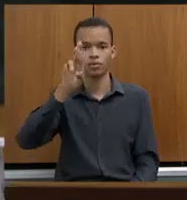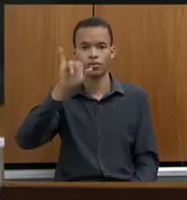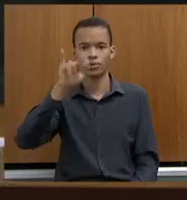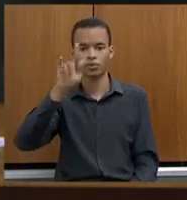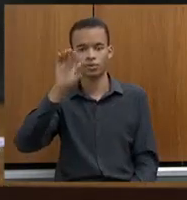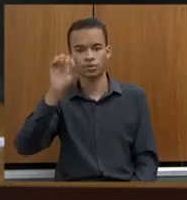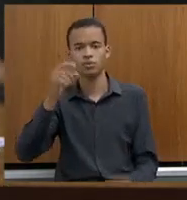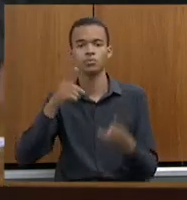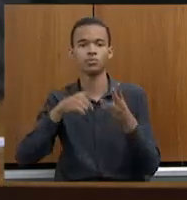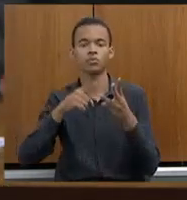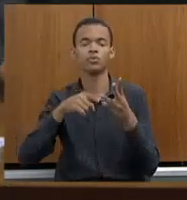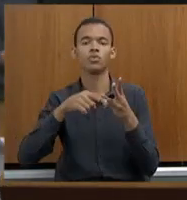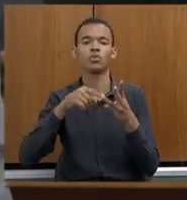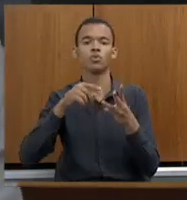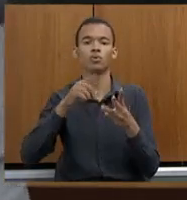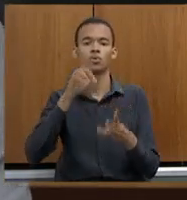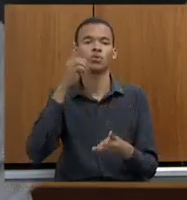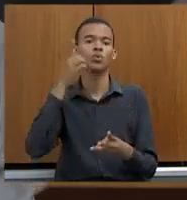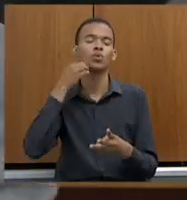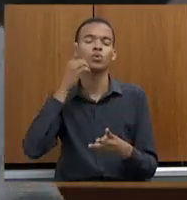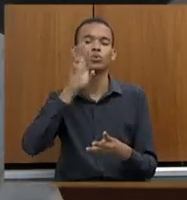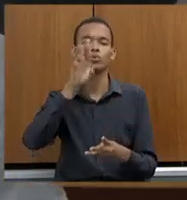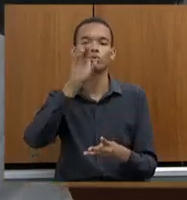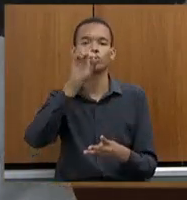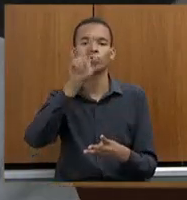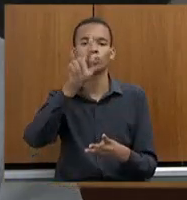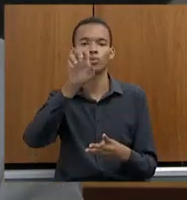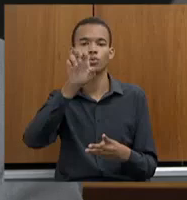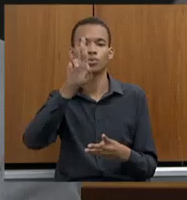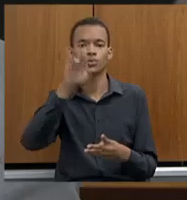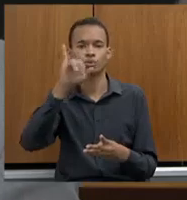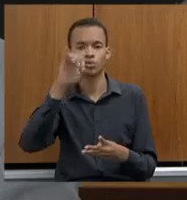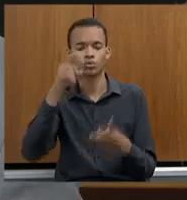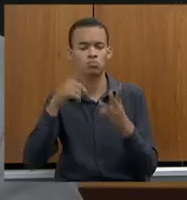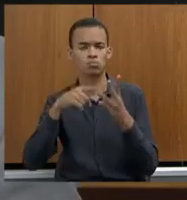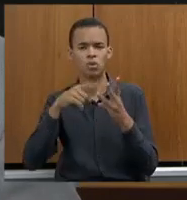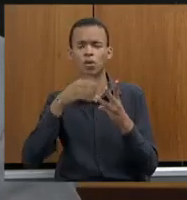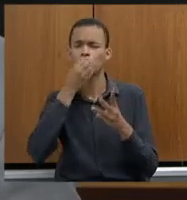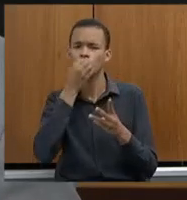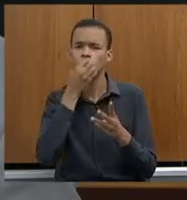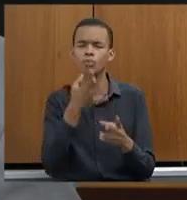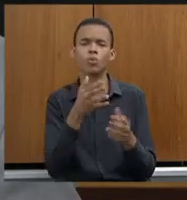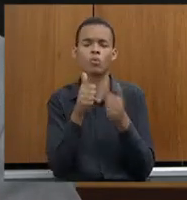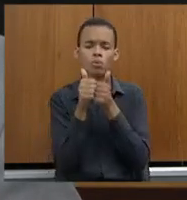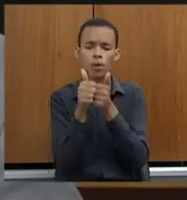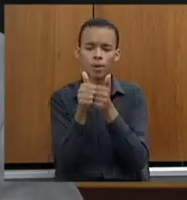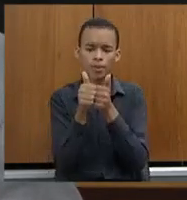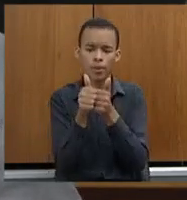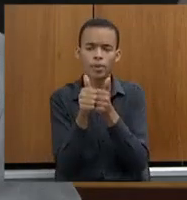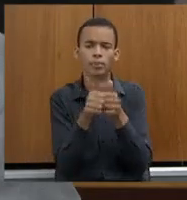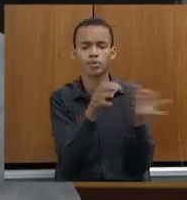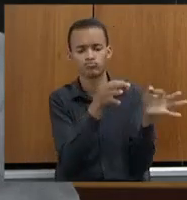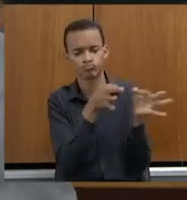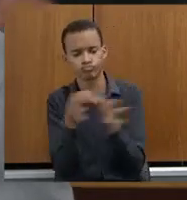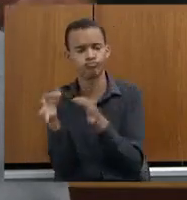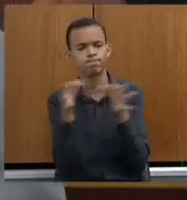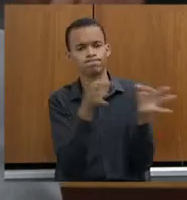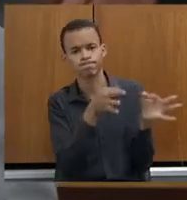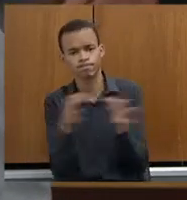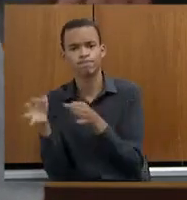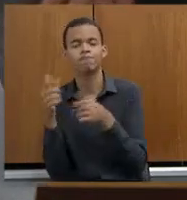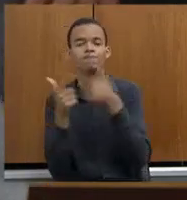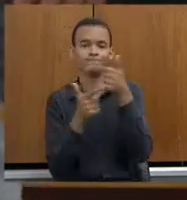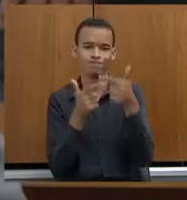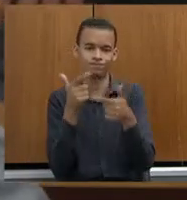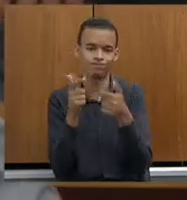apoio incondicional, cotidiano, ao nosso trabalho. agradecer à